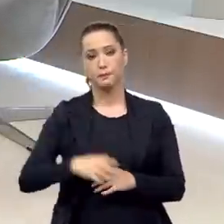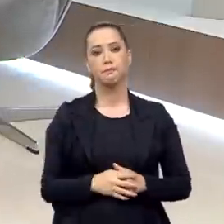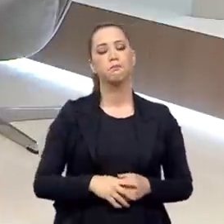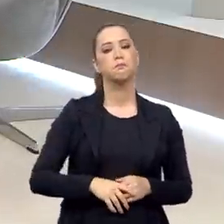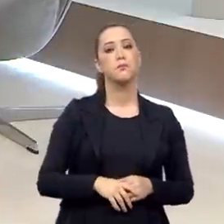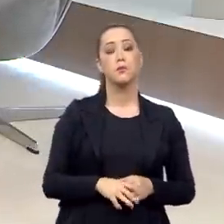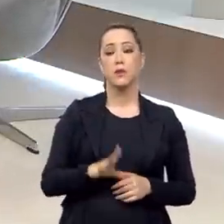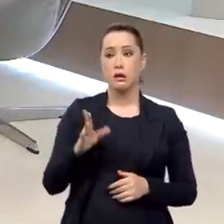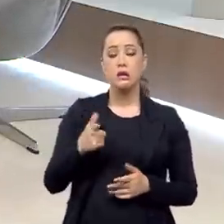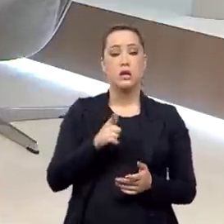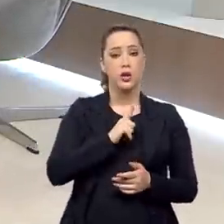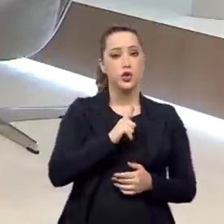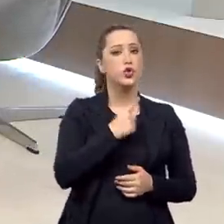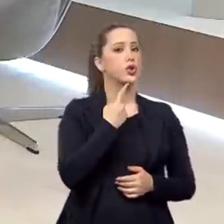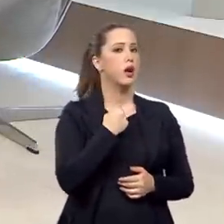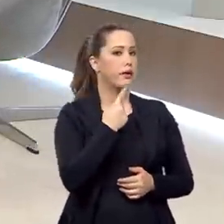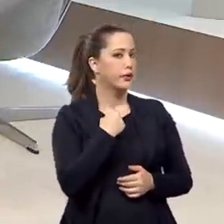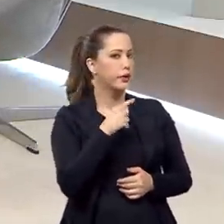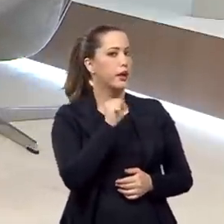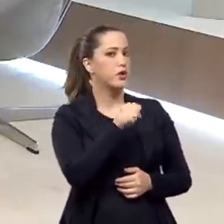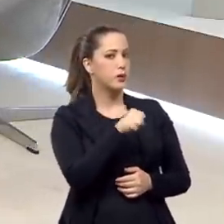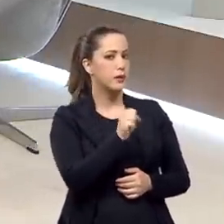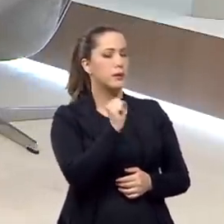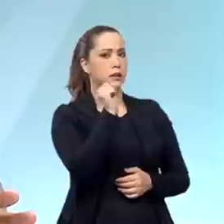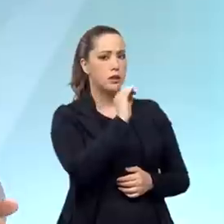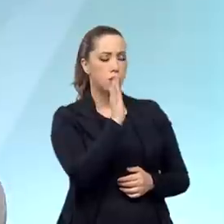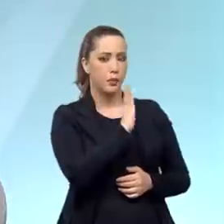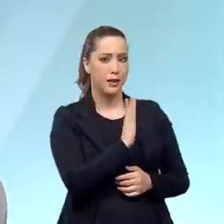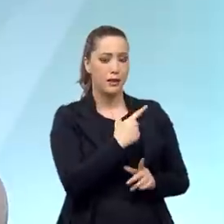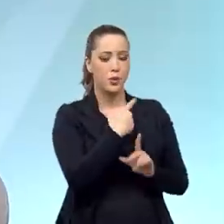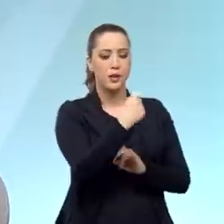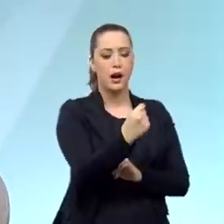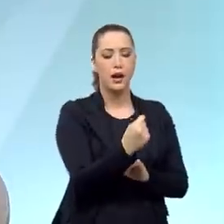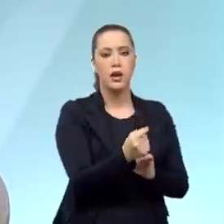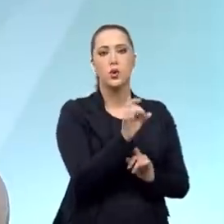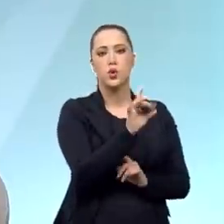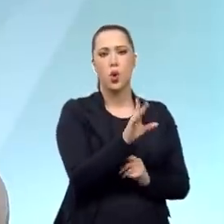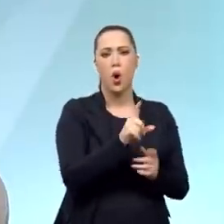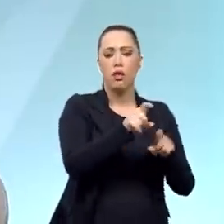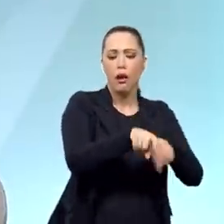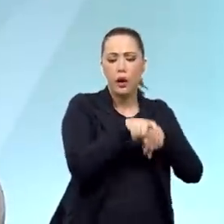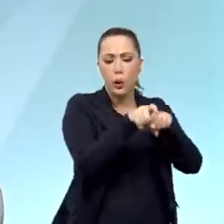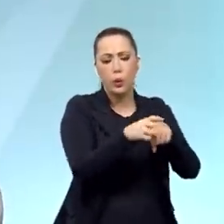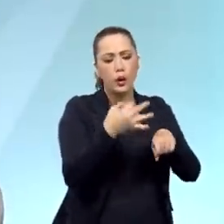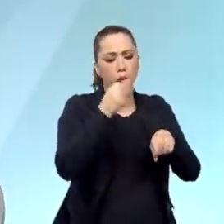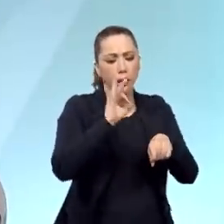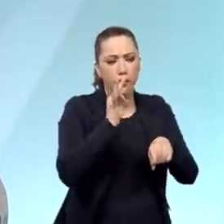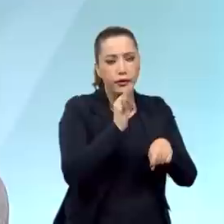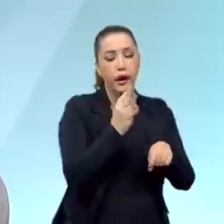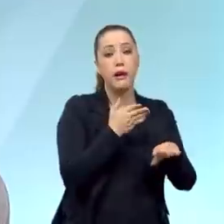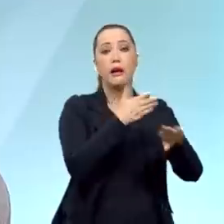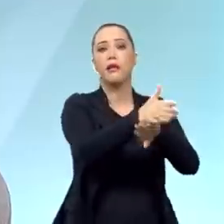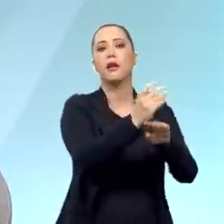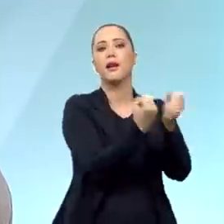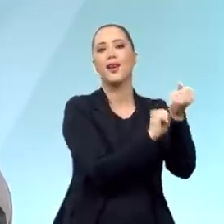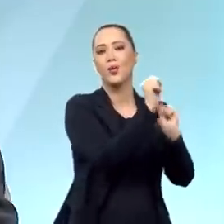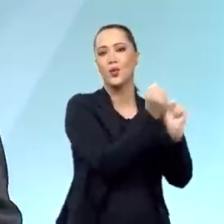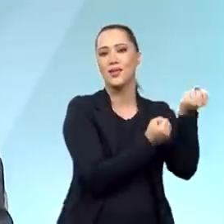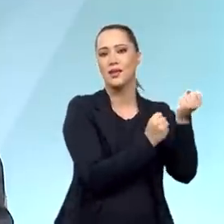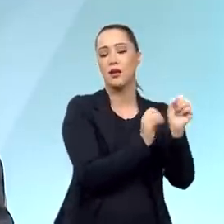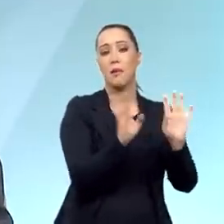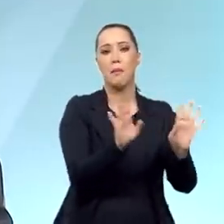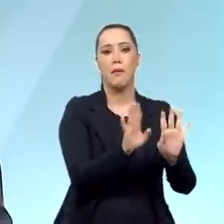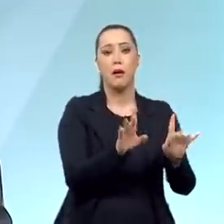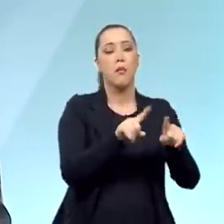em sair, tirar o país da monocultura do café e colocar ele na era da industrialização. Mas isso não viria sem um